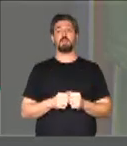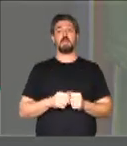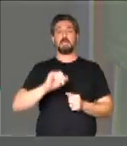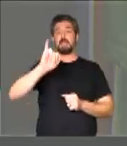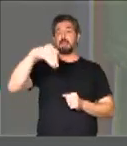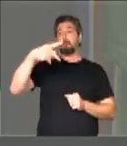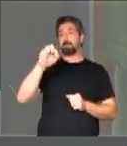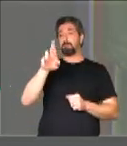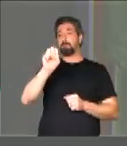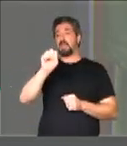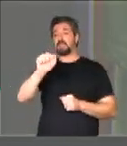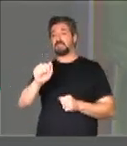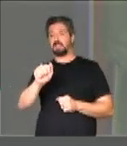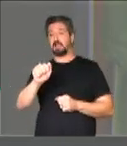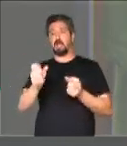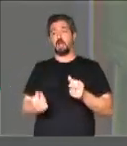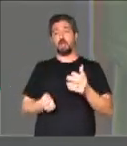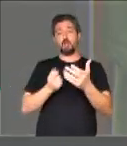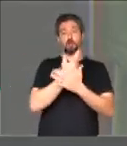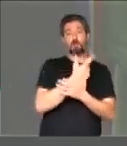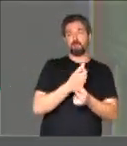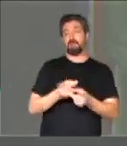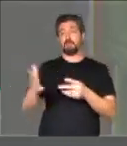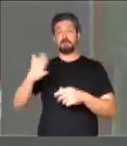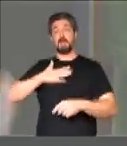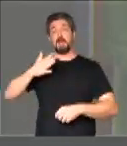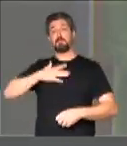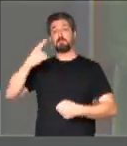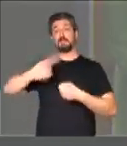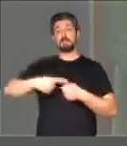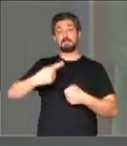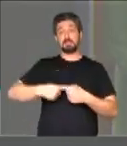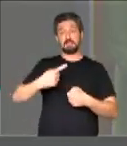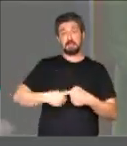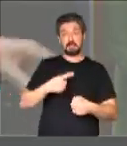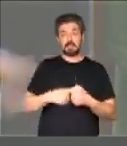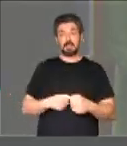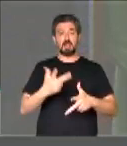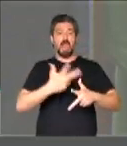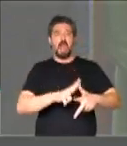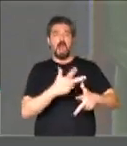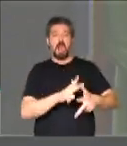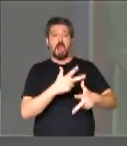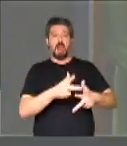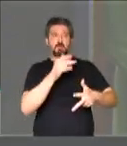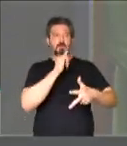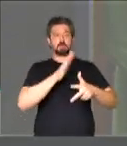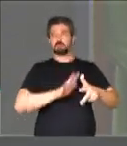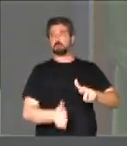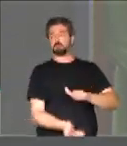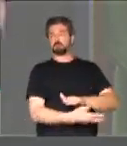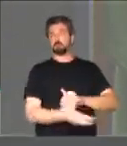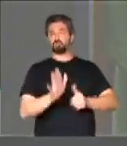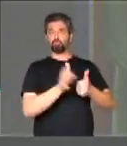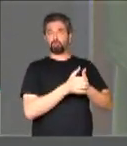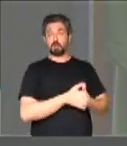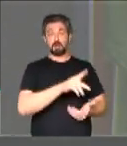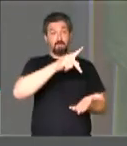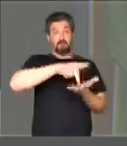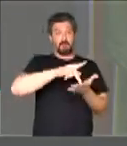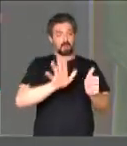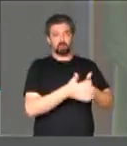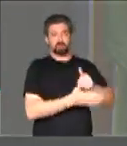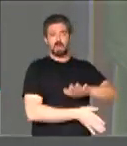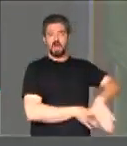comprada, vendida, da minha cidade que maquia informação e joga pra debaixo do tapete a